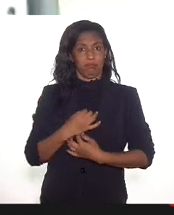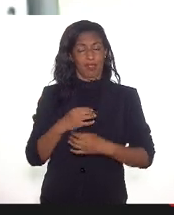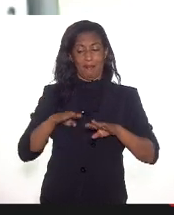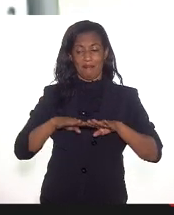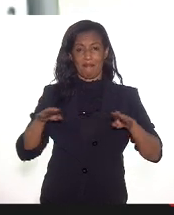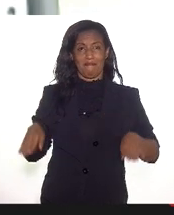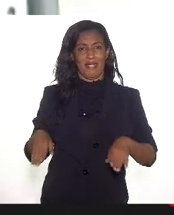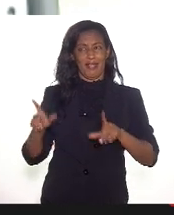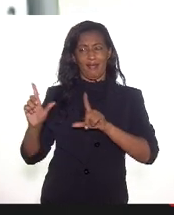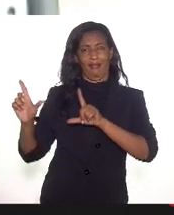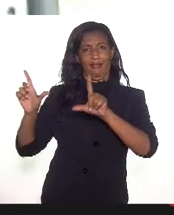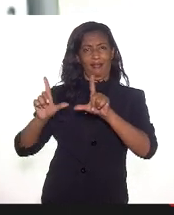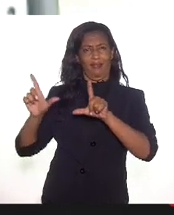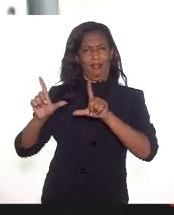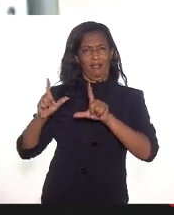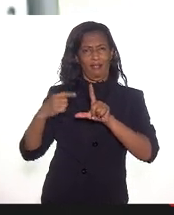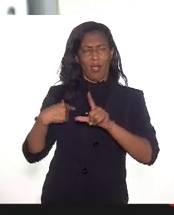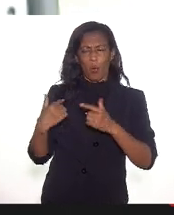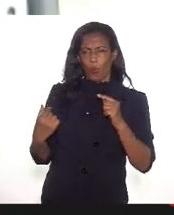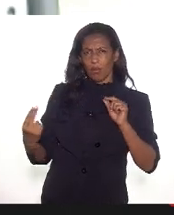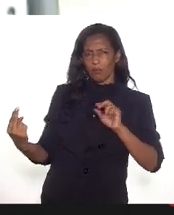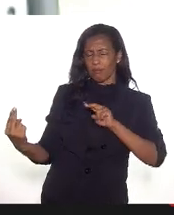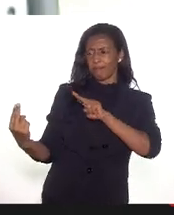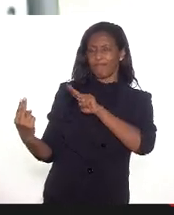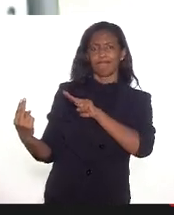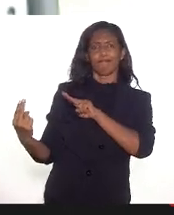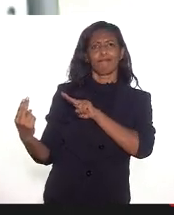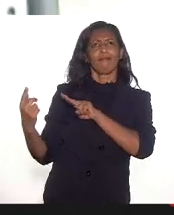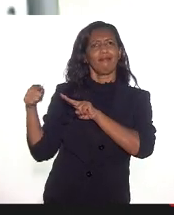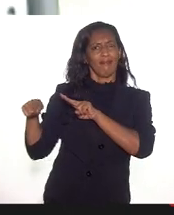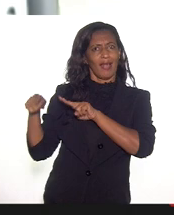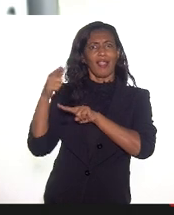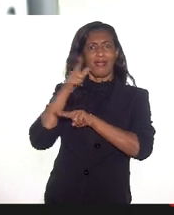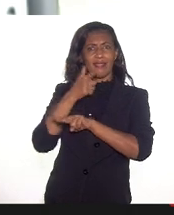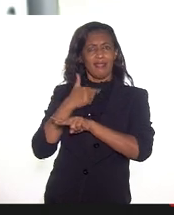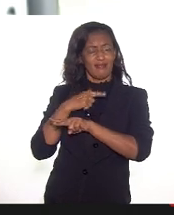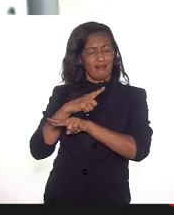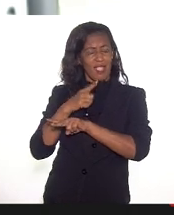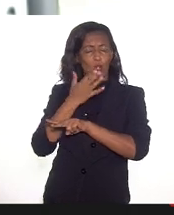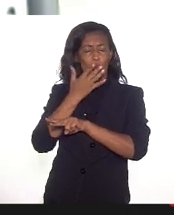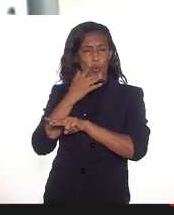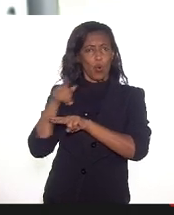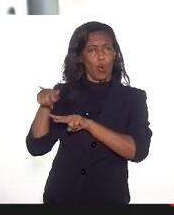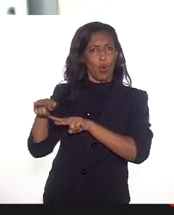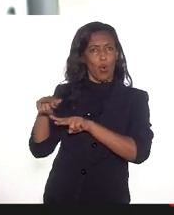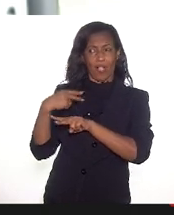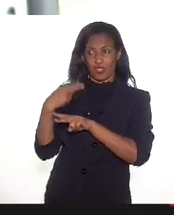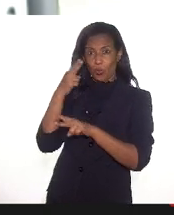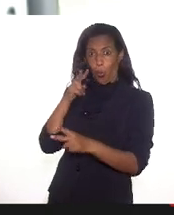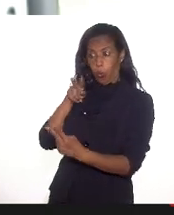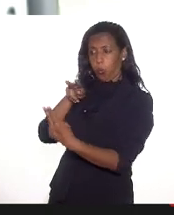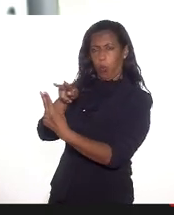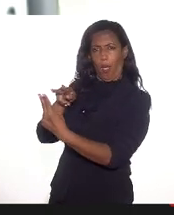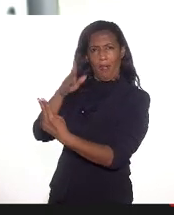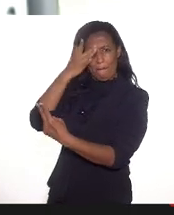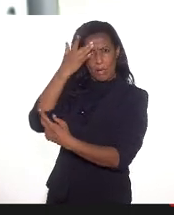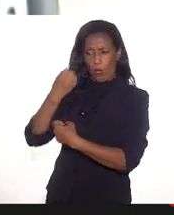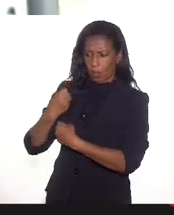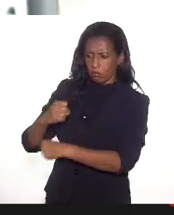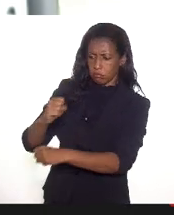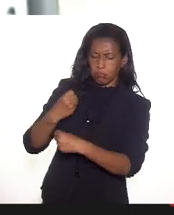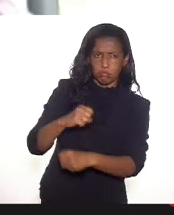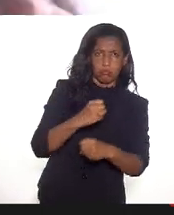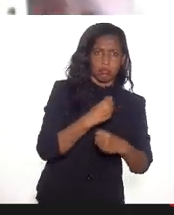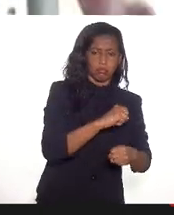Mônica, elas têm cor. Nós olhamos e vemos essas pessoas. Então, o povo da limpeza, na sua maioria, é